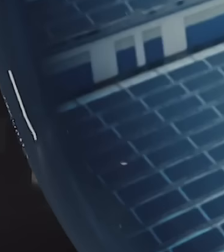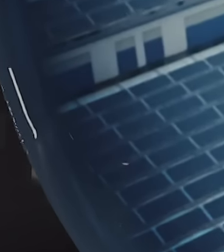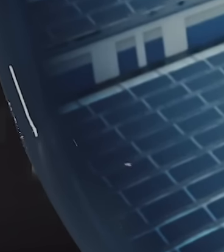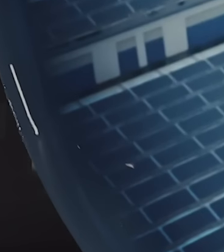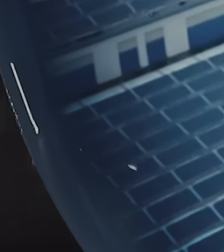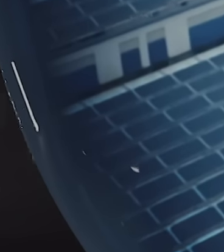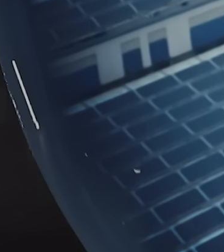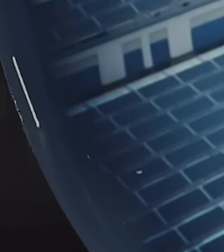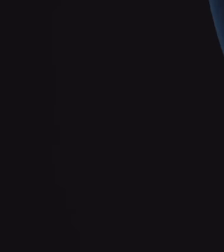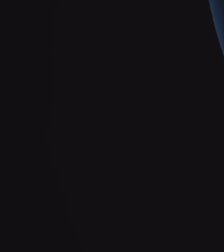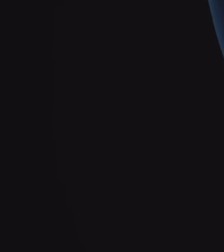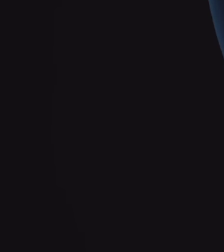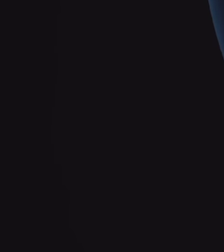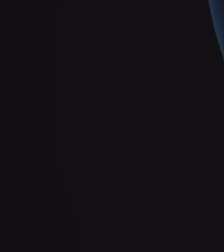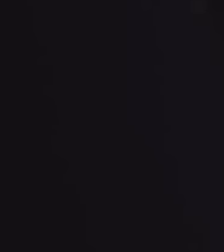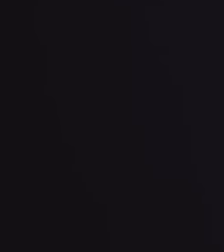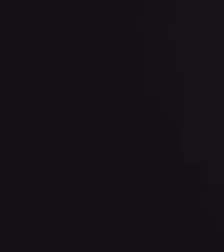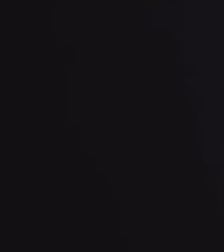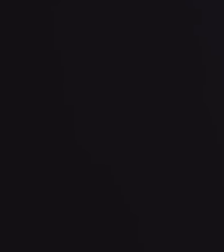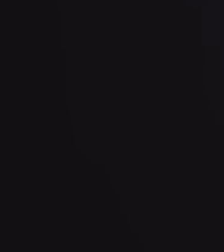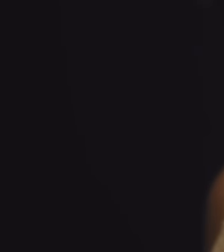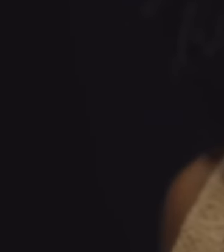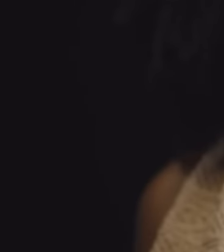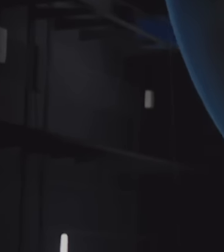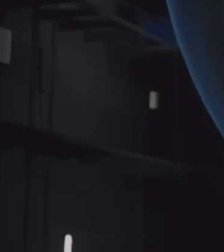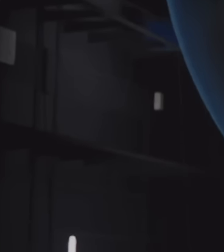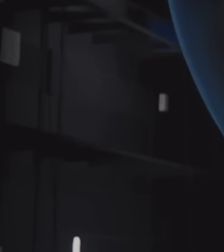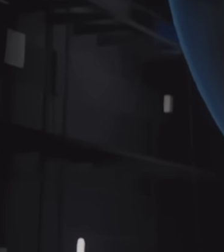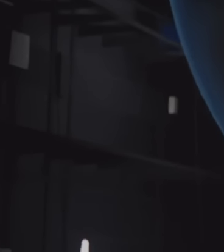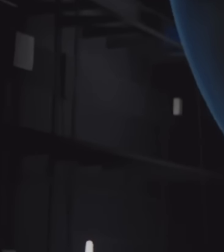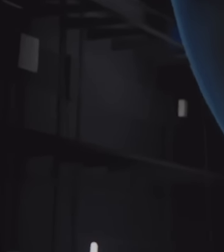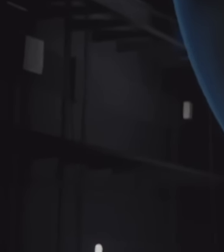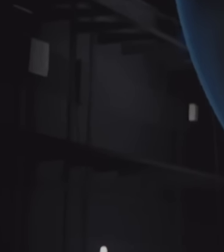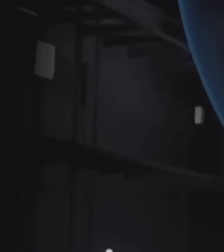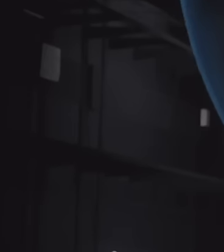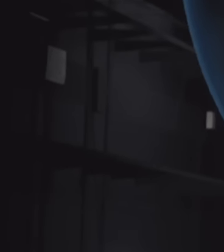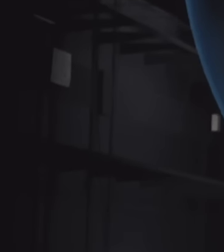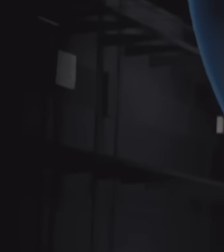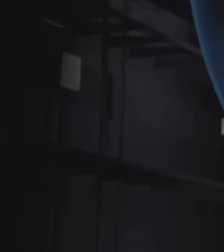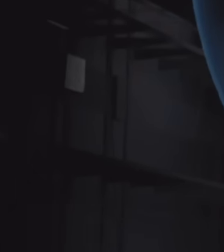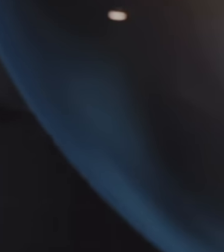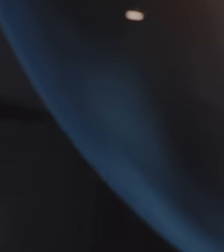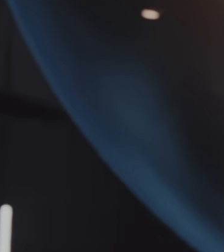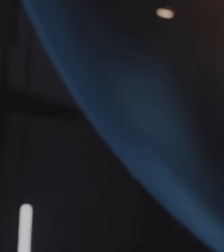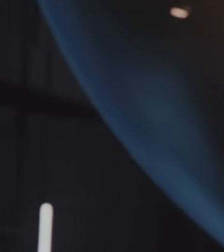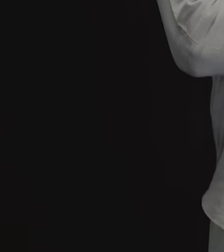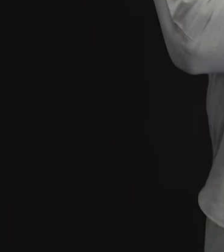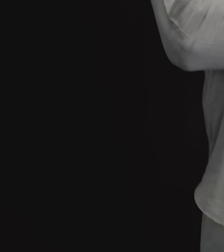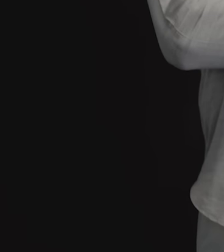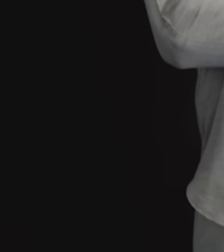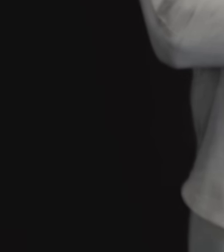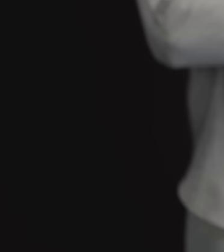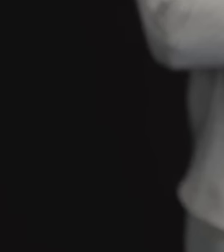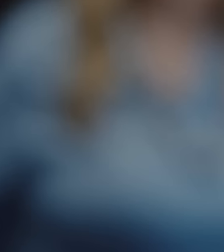de forma sustentável. Despertando consciência ambiental e estimulando o debate.